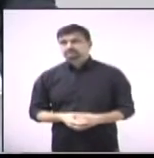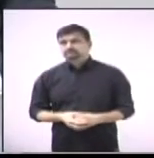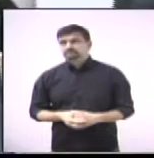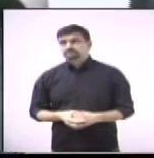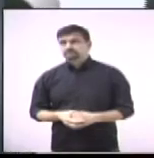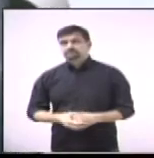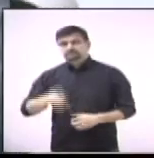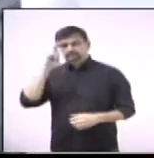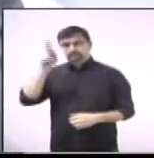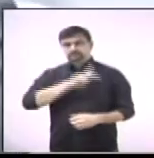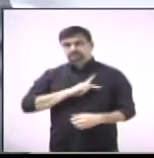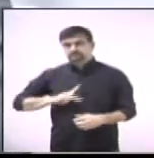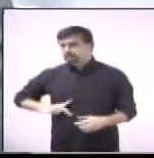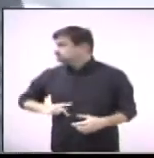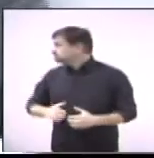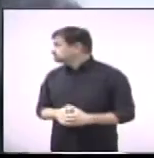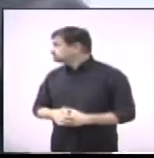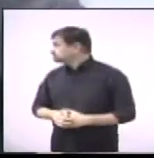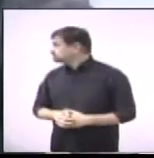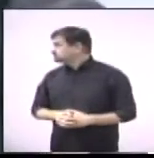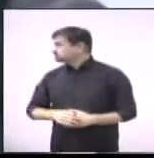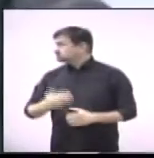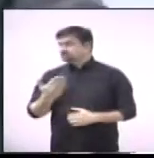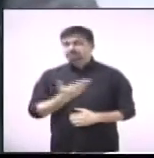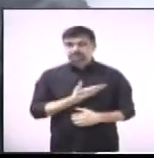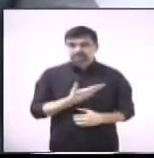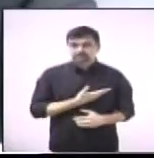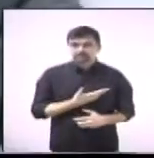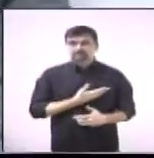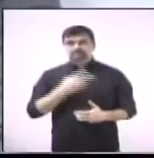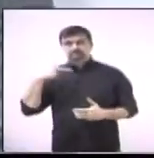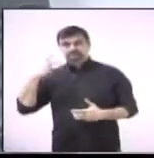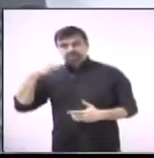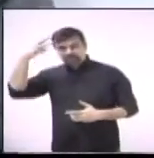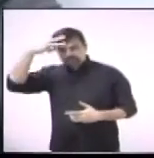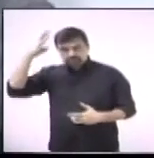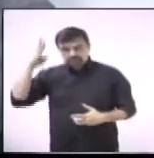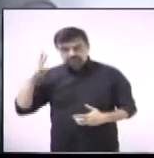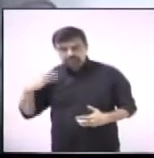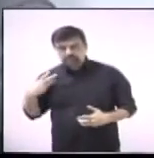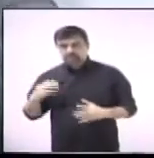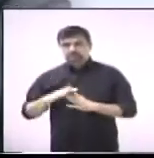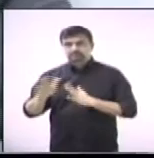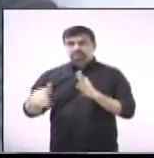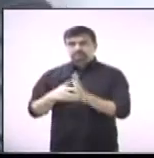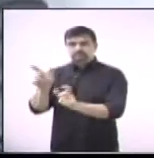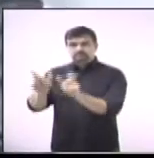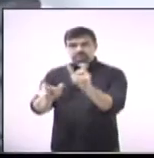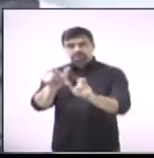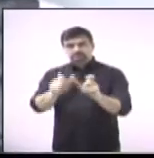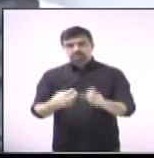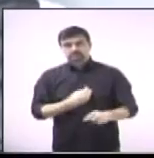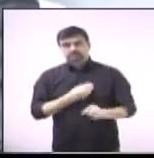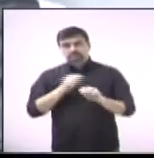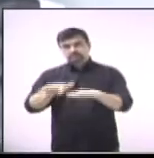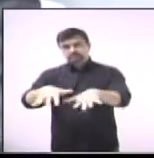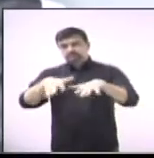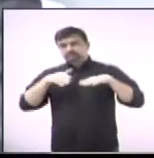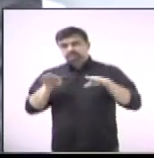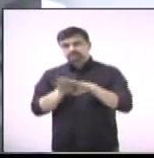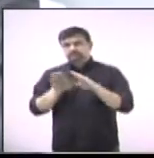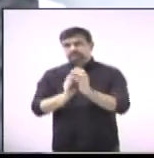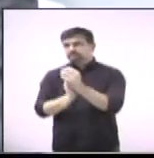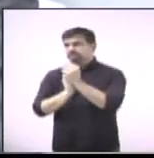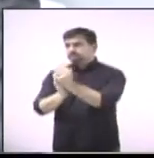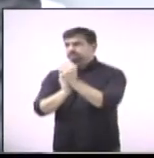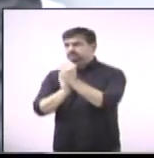Senhor presidente, nobres companheiros, companheira vereadora Ângela Duarte, todo o público presente, também cumprimentar meu